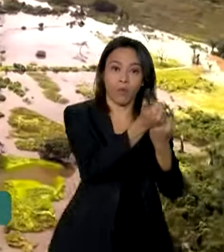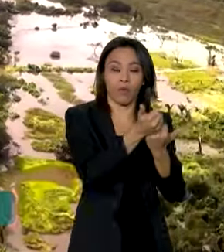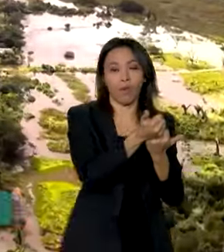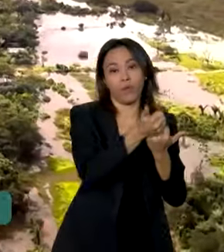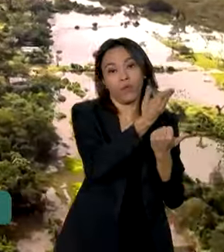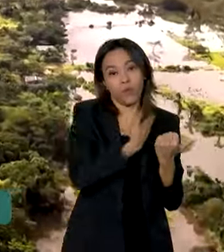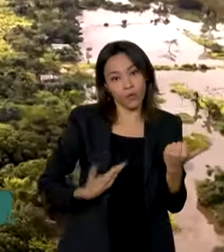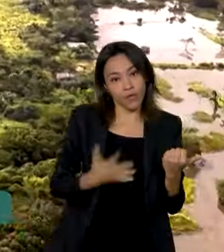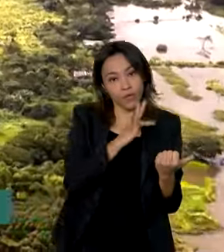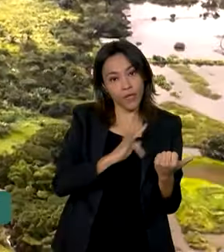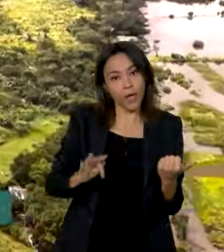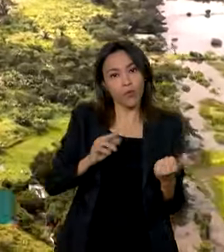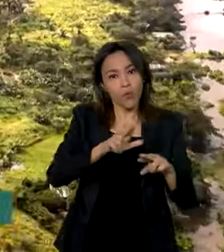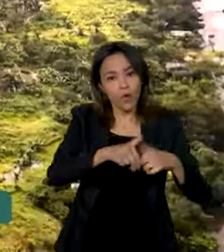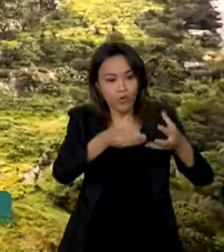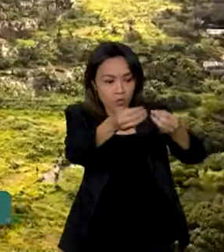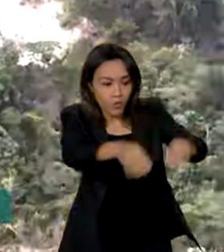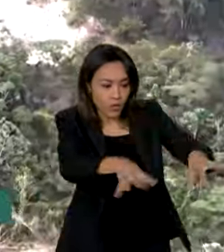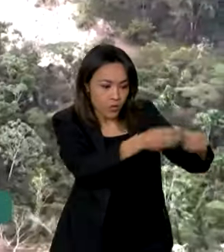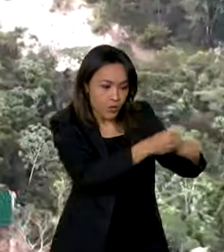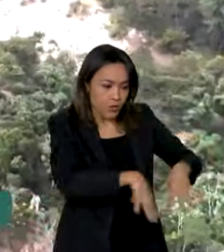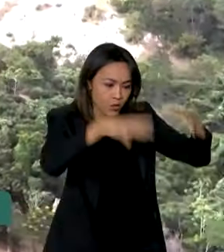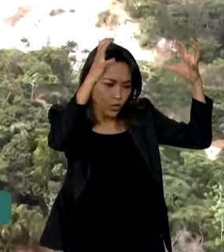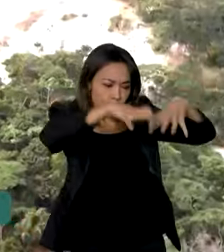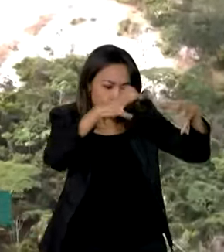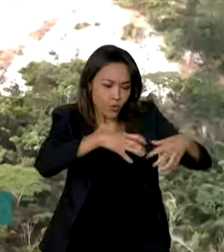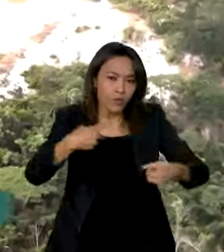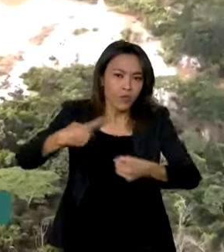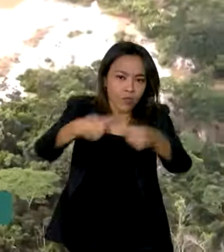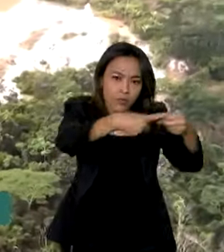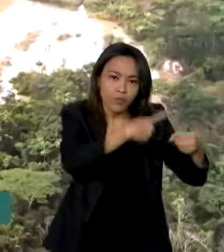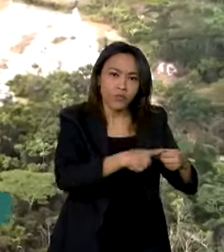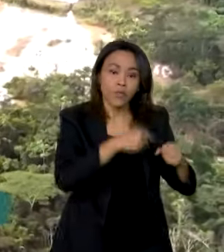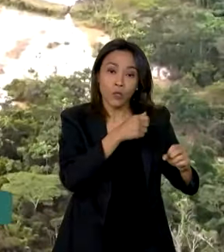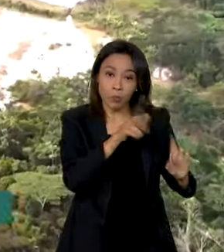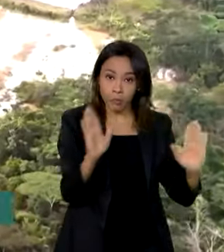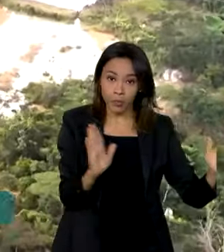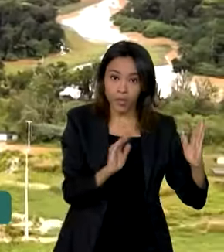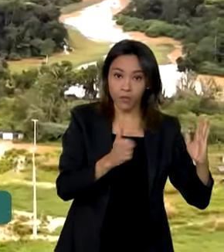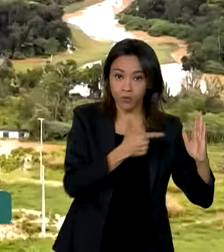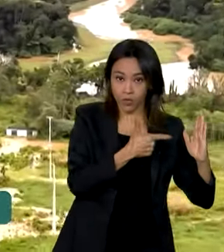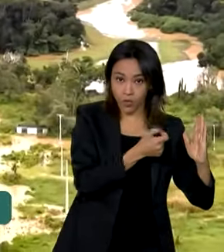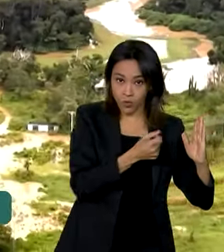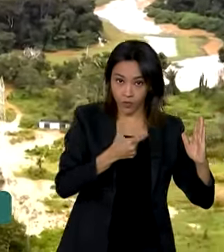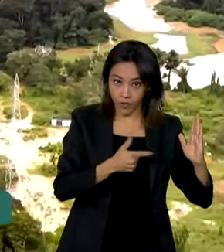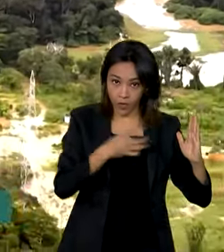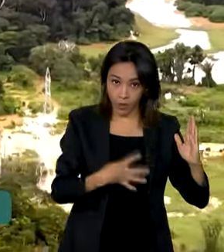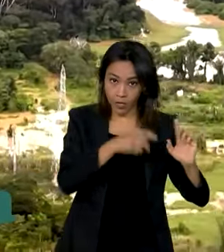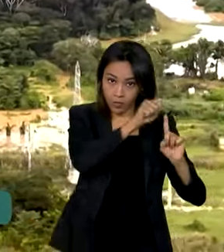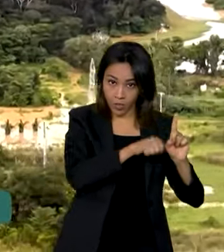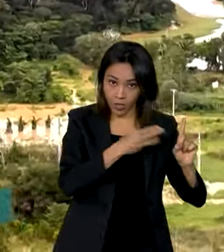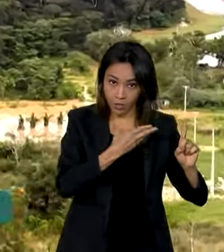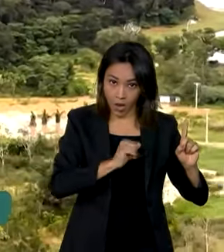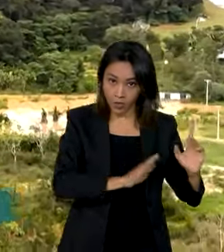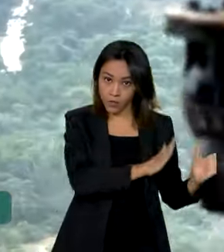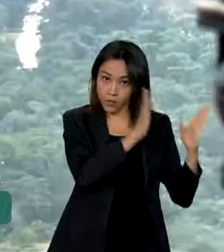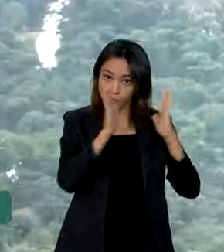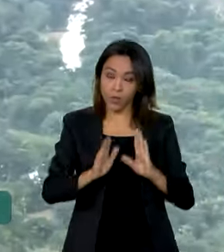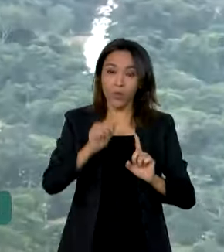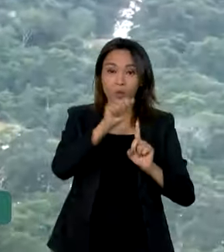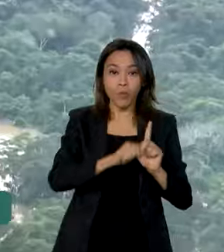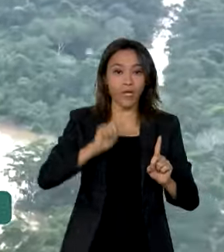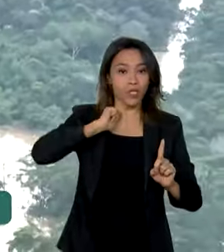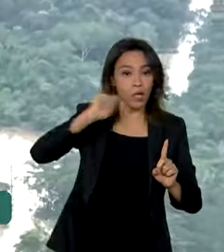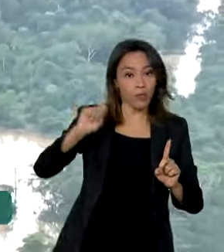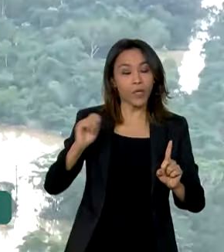afetadas por inundações em março de 2024. E em abril, o presidente Lula, o ministro